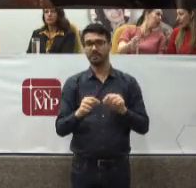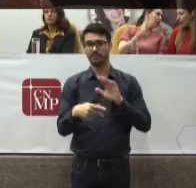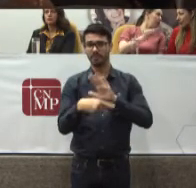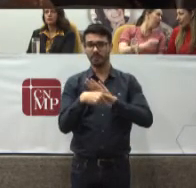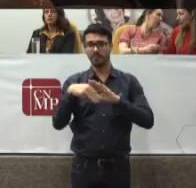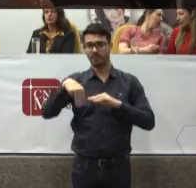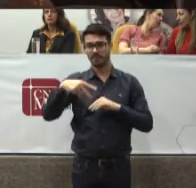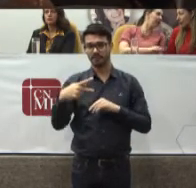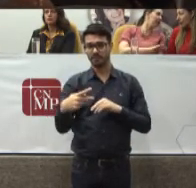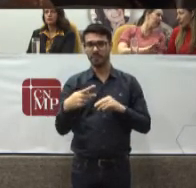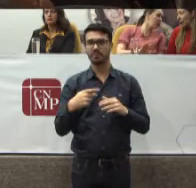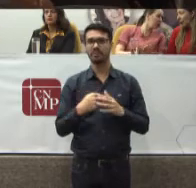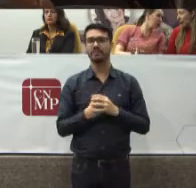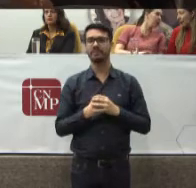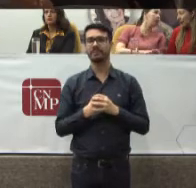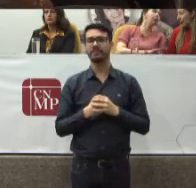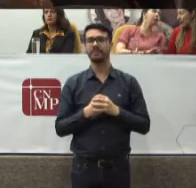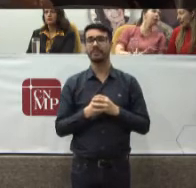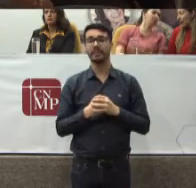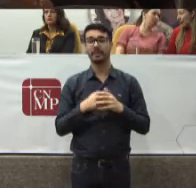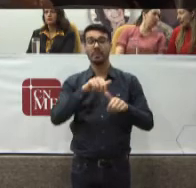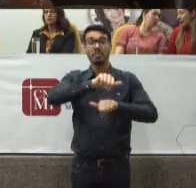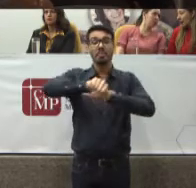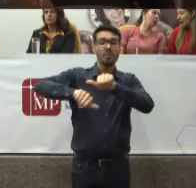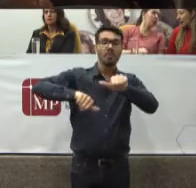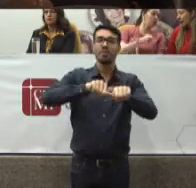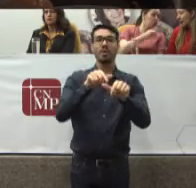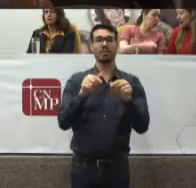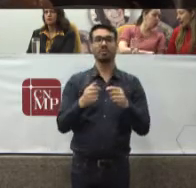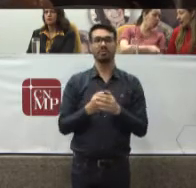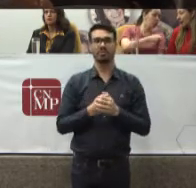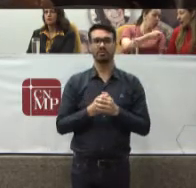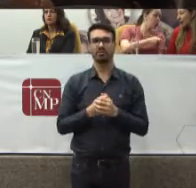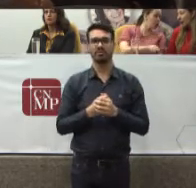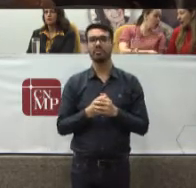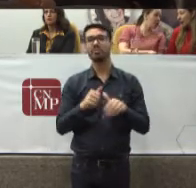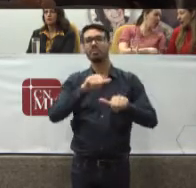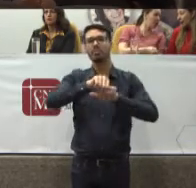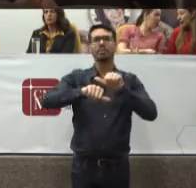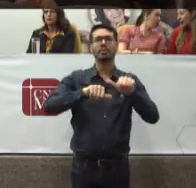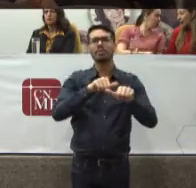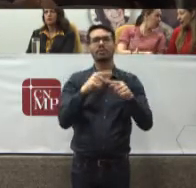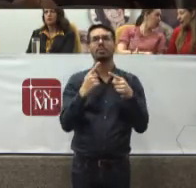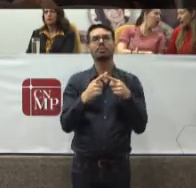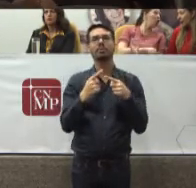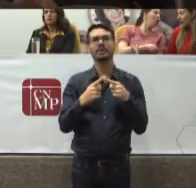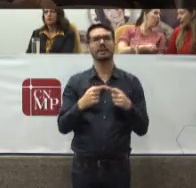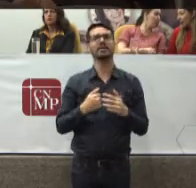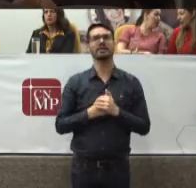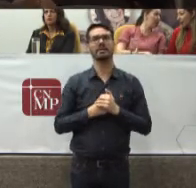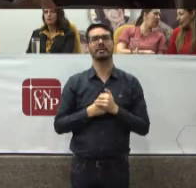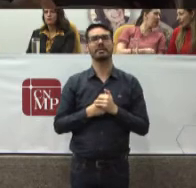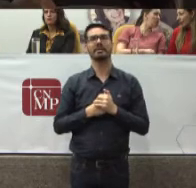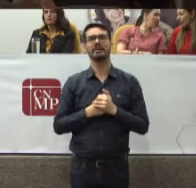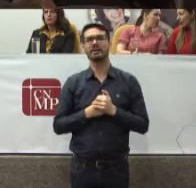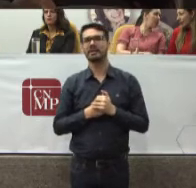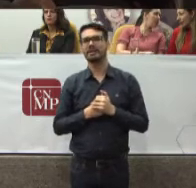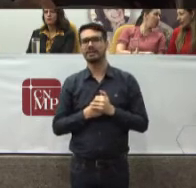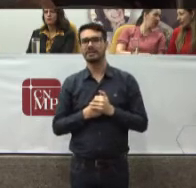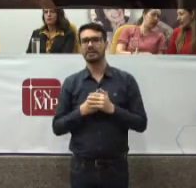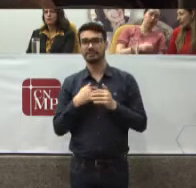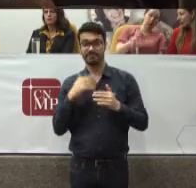Público Ele É alterado E é alterado De uma forma Muito